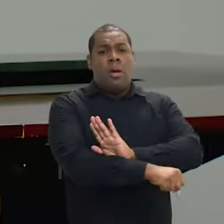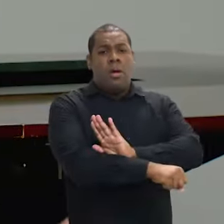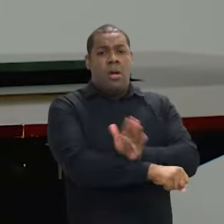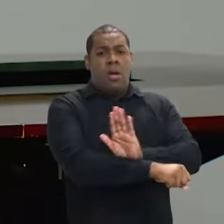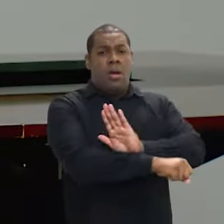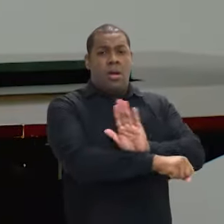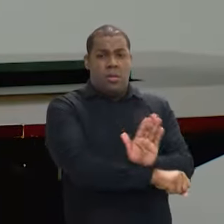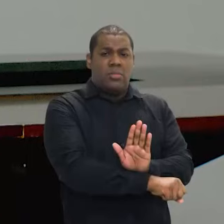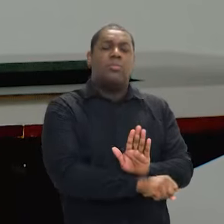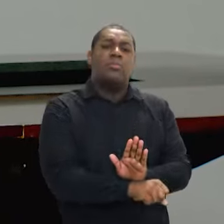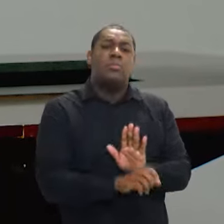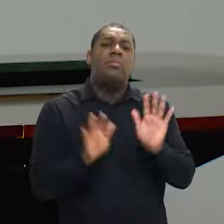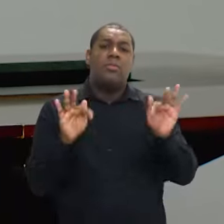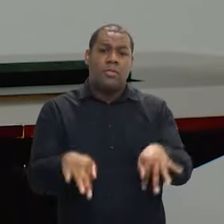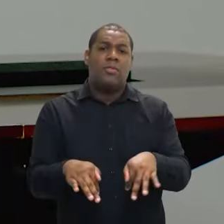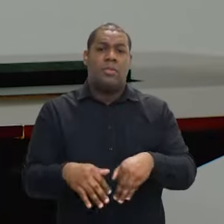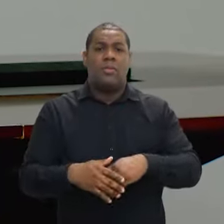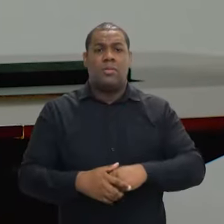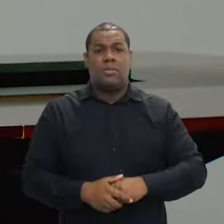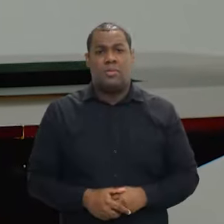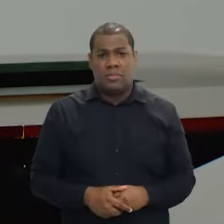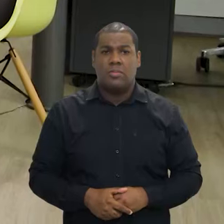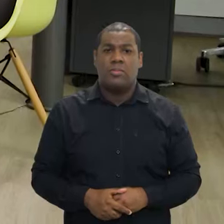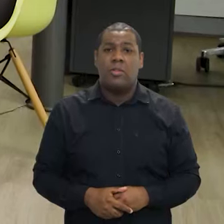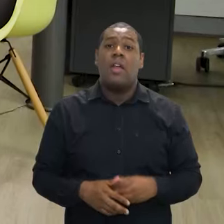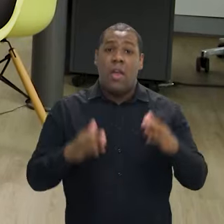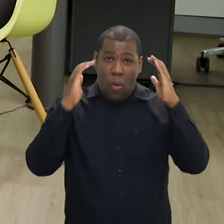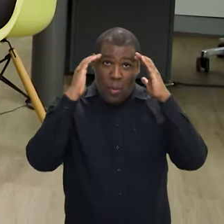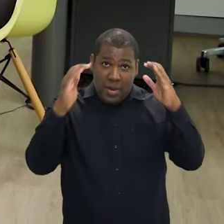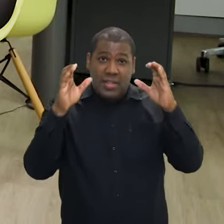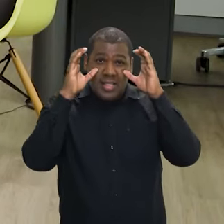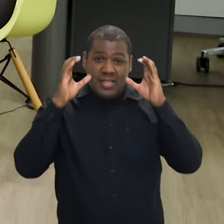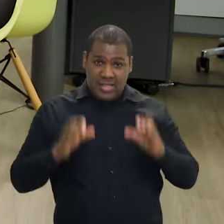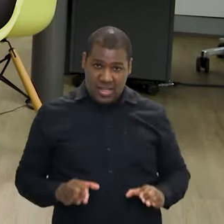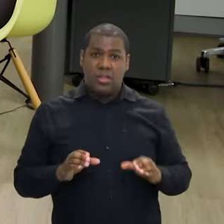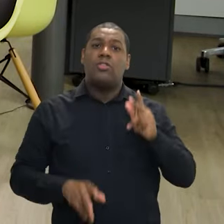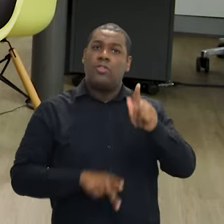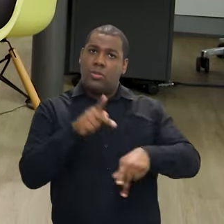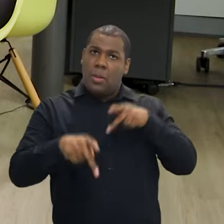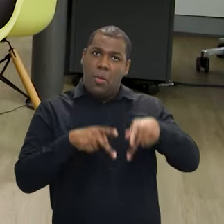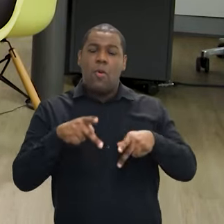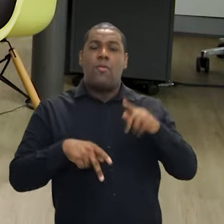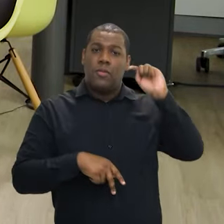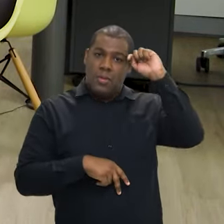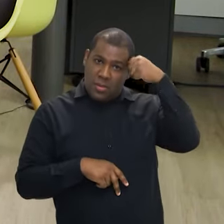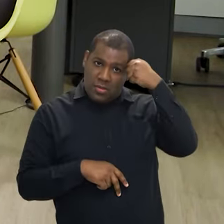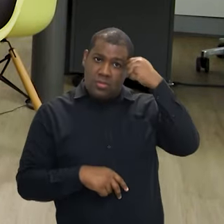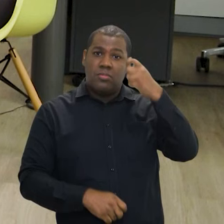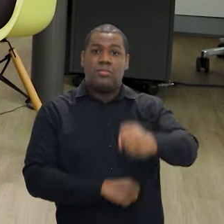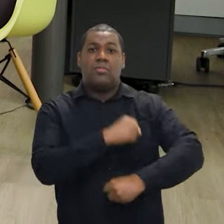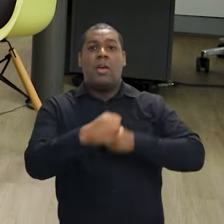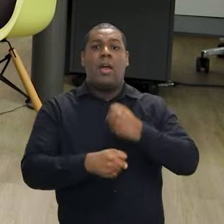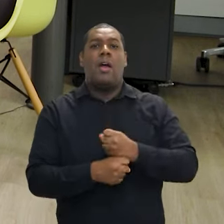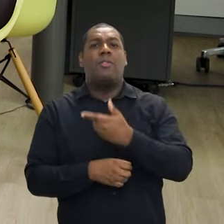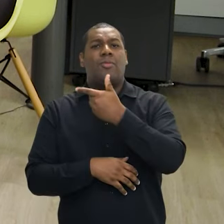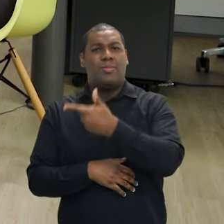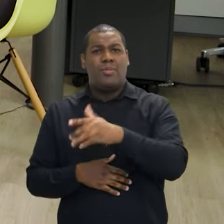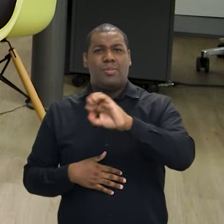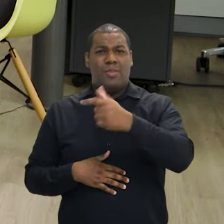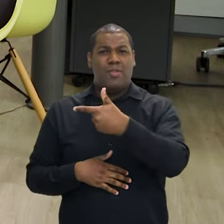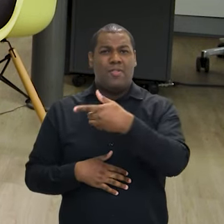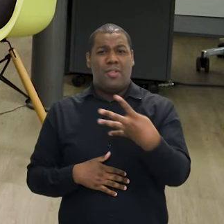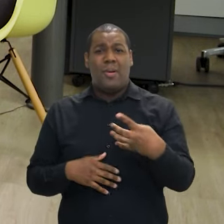processo que, de alguma forma, dificulta a cidadania daquelas pessoas. E, por mais incrível que pareça, estamos em 2024,